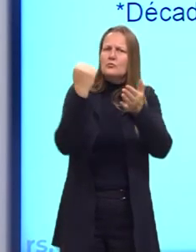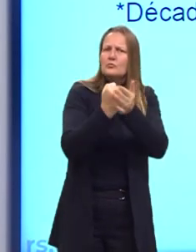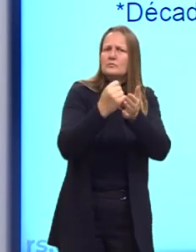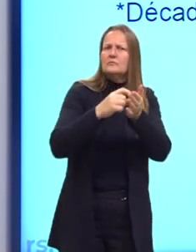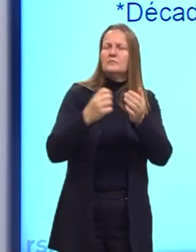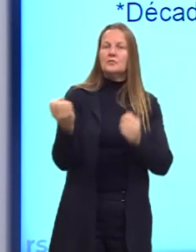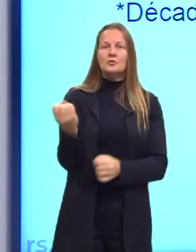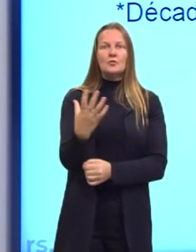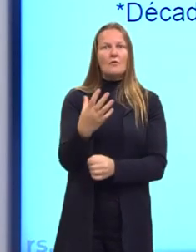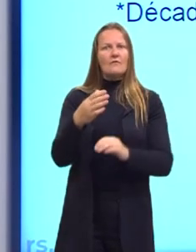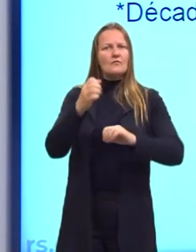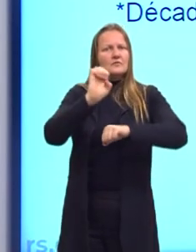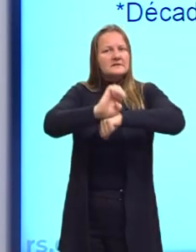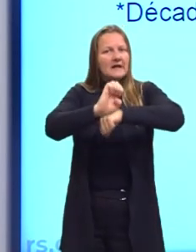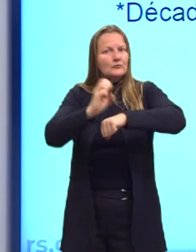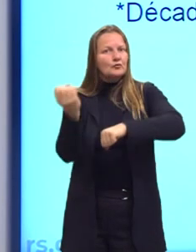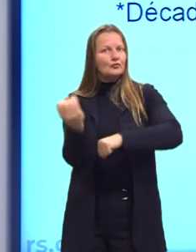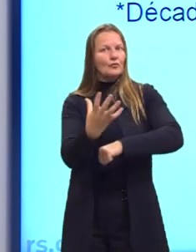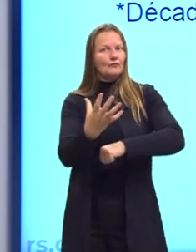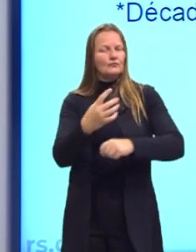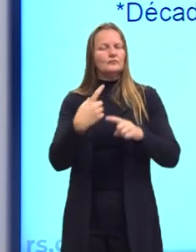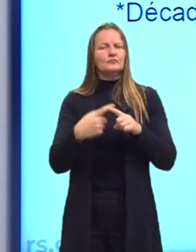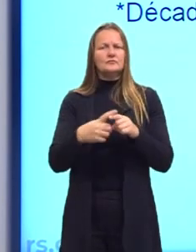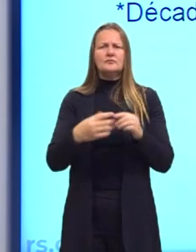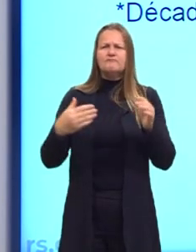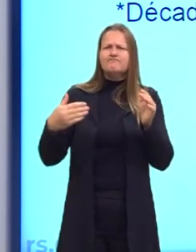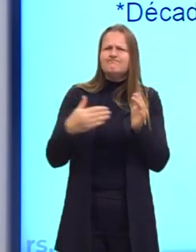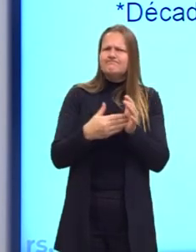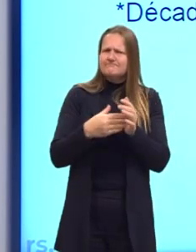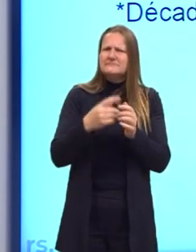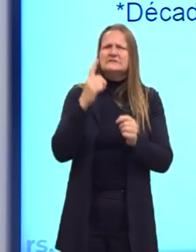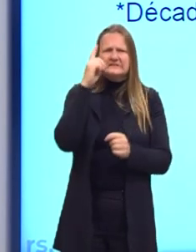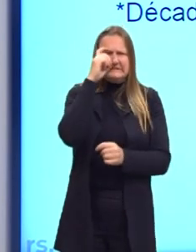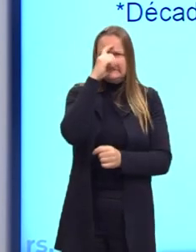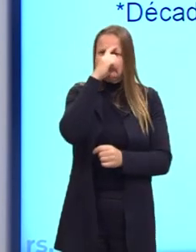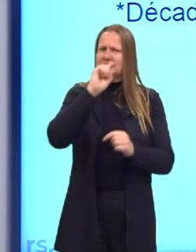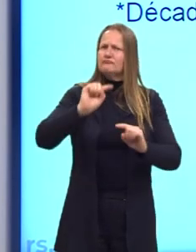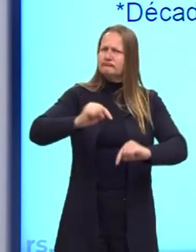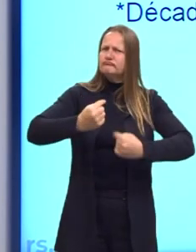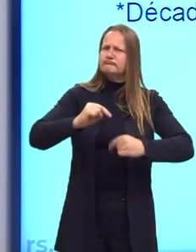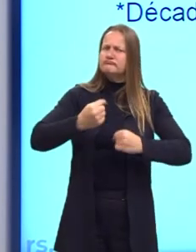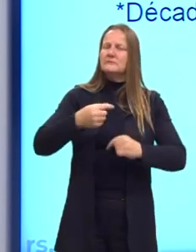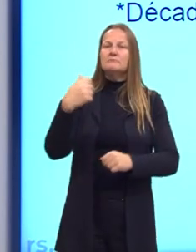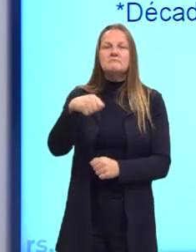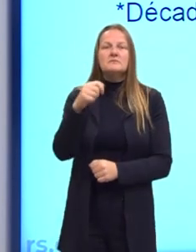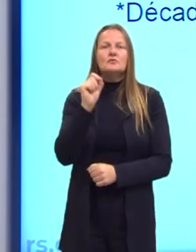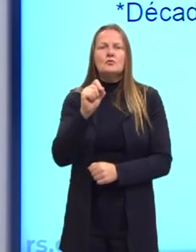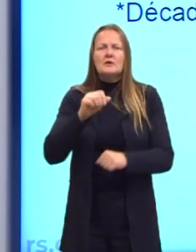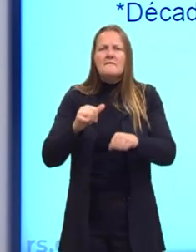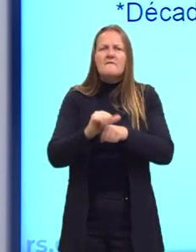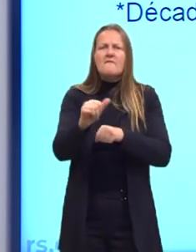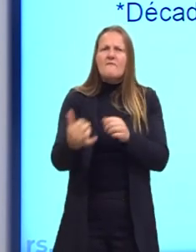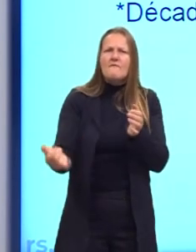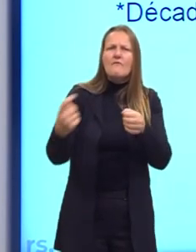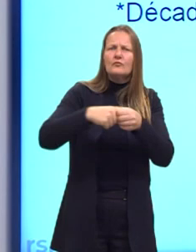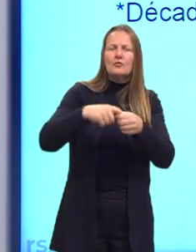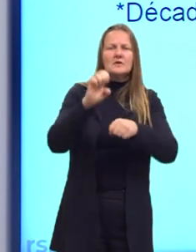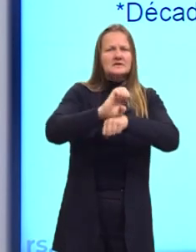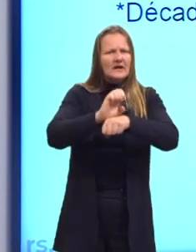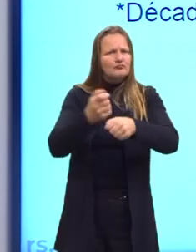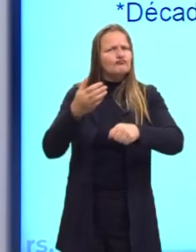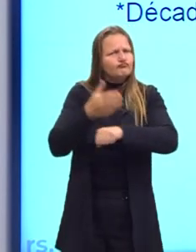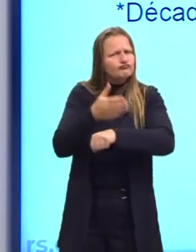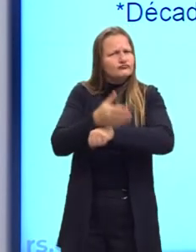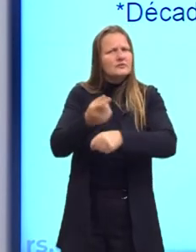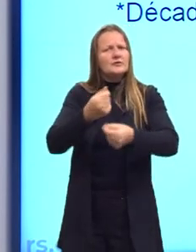dentro desse espírito democrático, levou a alguns extremos, que ocorreu a necessidade da volta da intervenção do Estado, novamente,